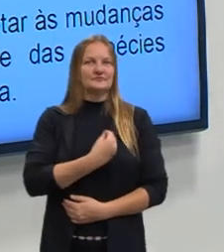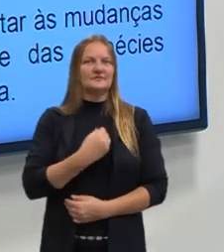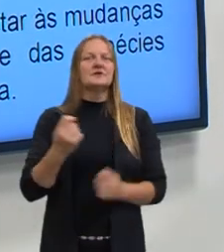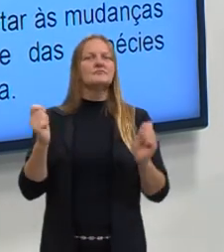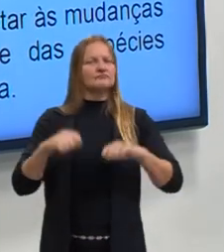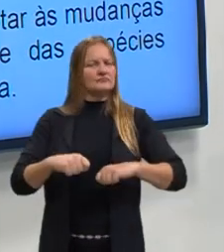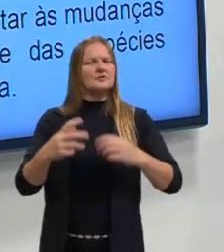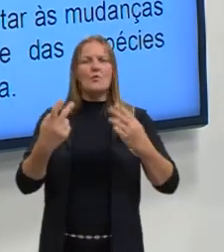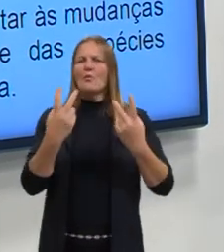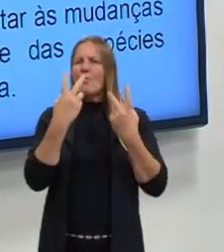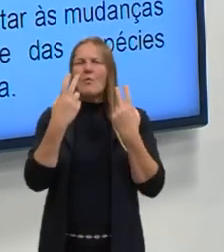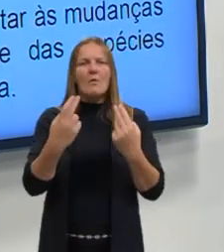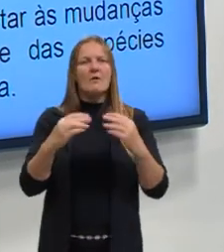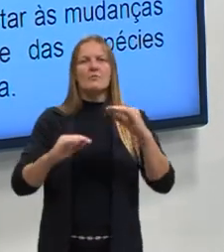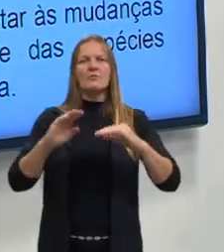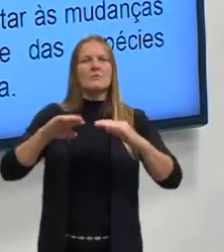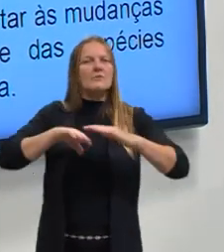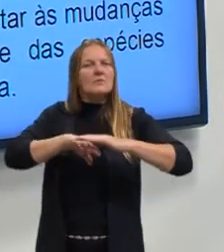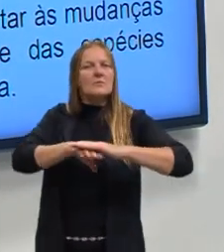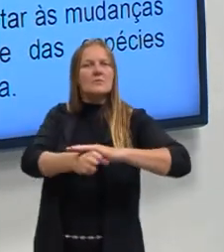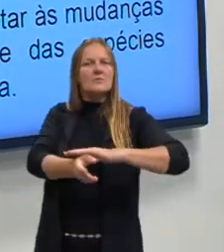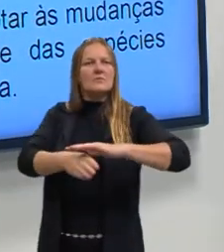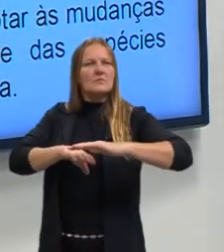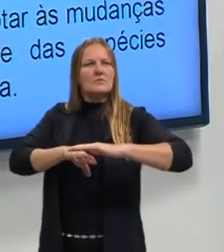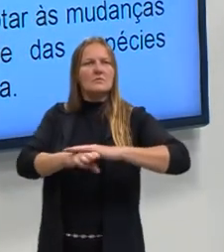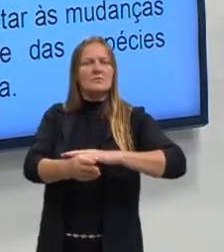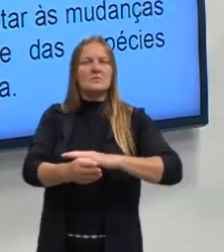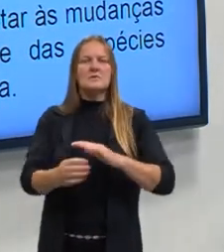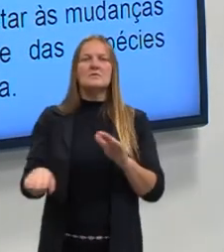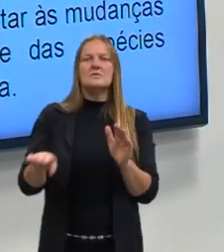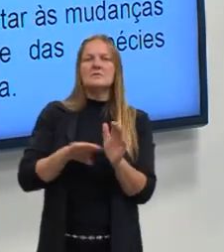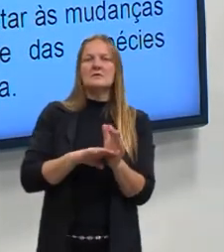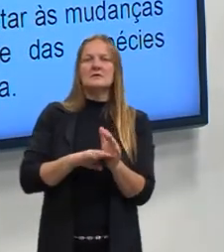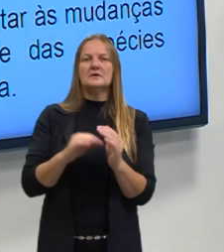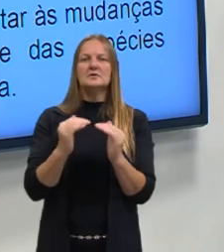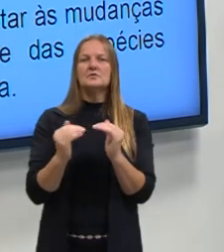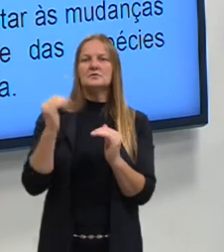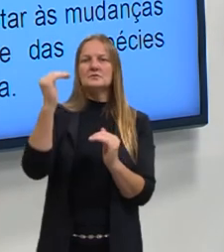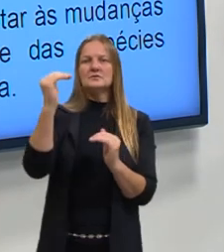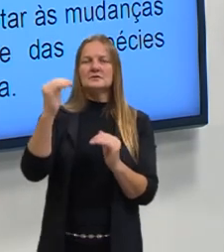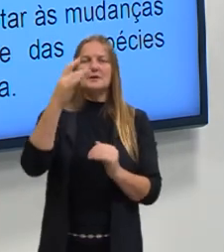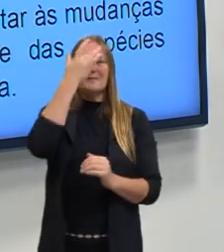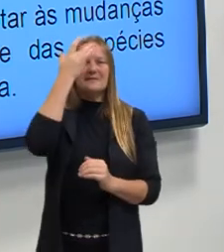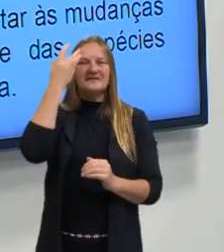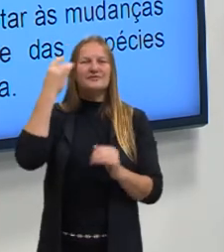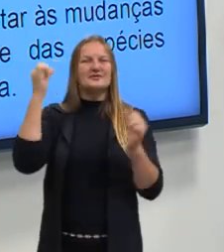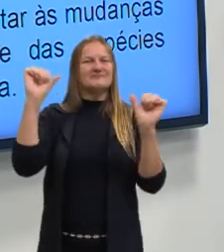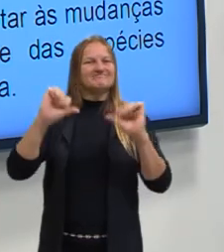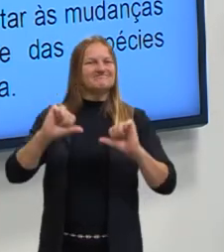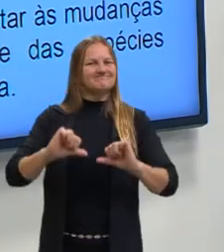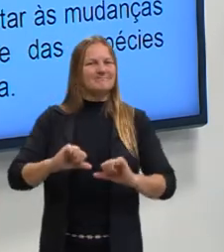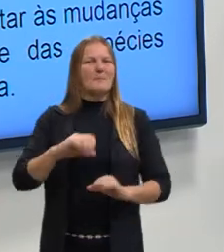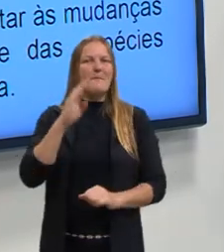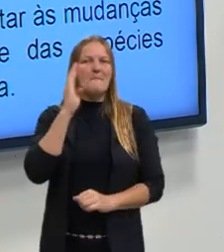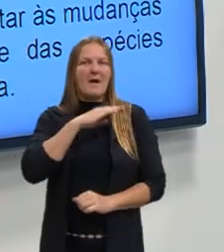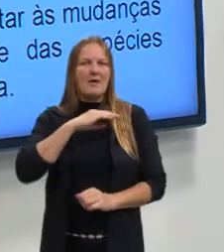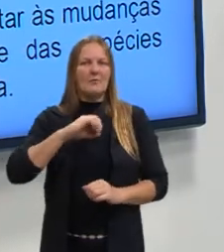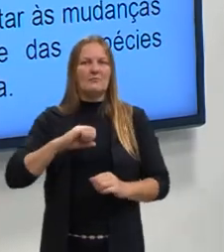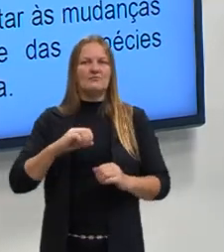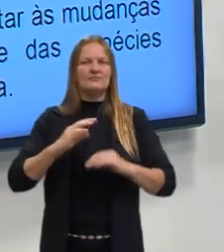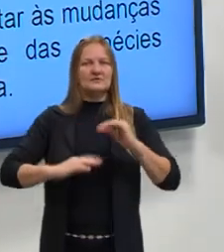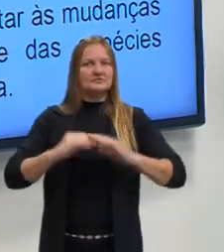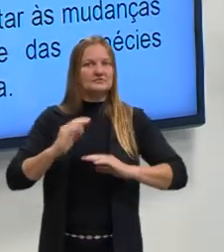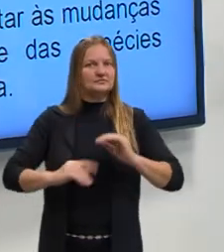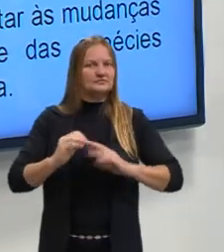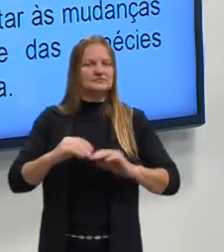capacidade de se adaptar que não está chegando ao nível das ações humanas, tá? Que está muito maléfica aí, danificando